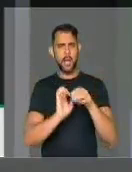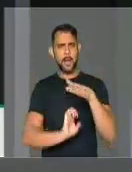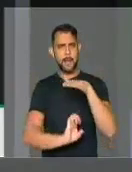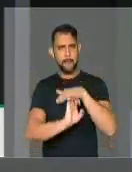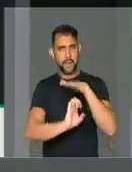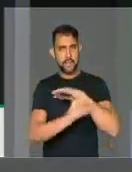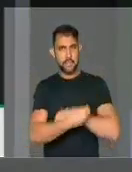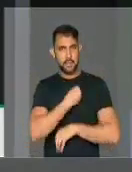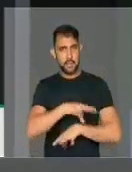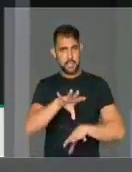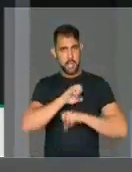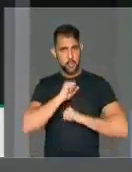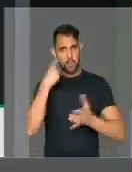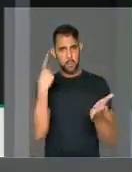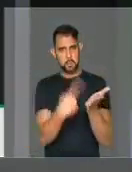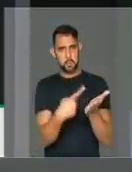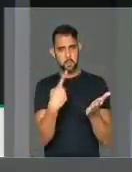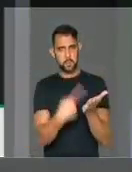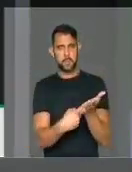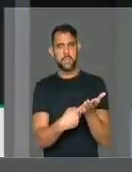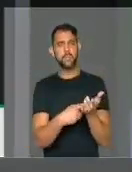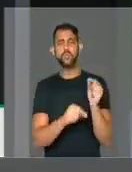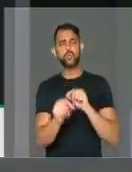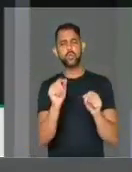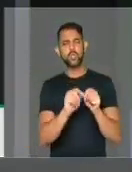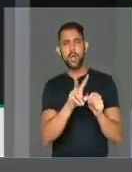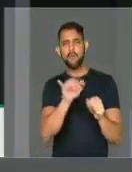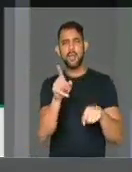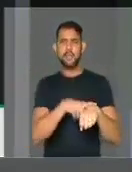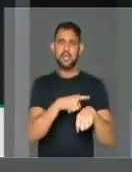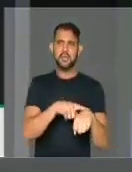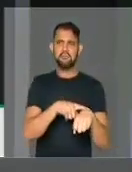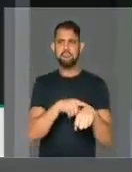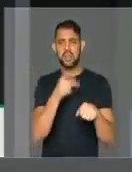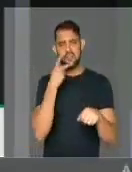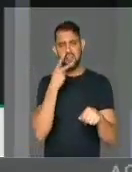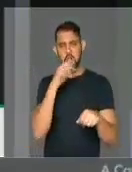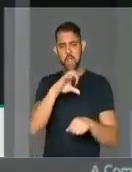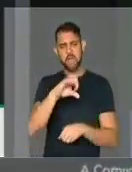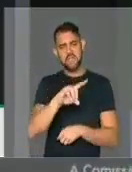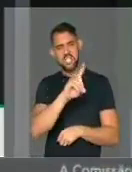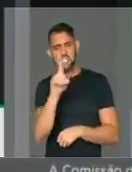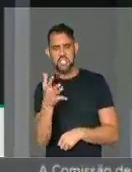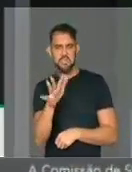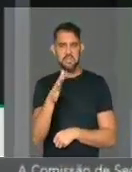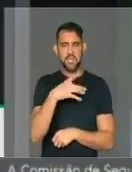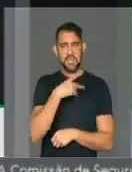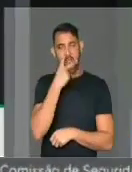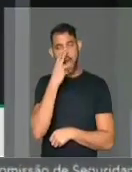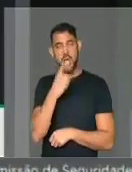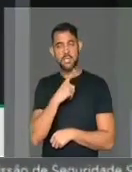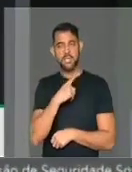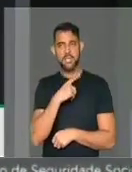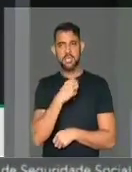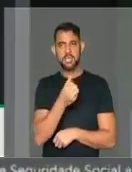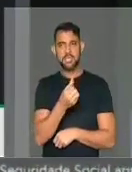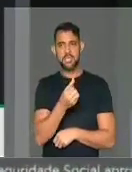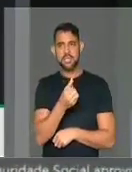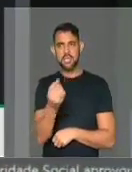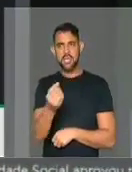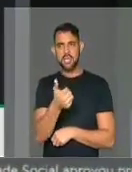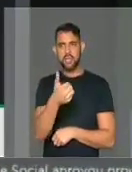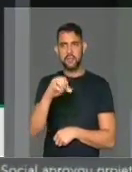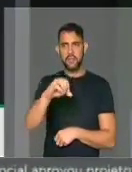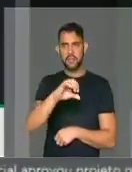que estava presente assumiu o compromisso de... Ela vai ter entre... Ela falou 90 dias, mas ela acha que entre 60 e